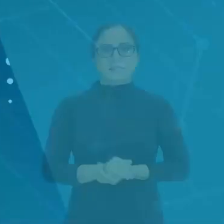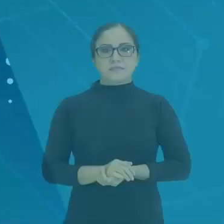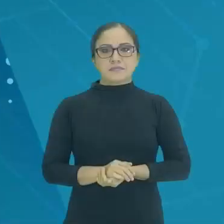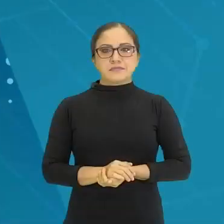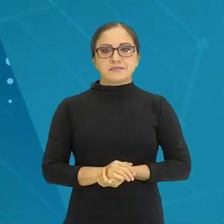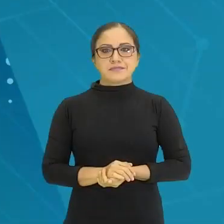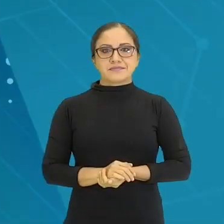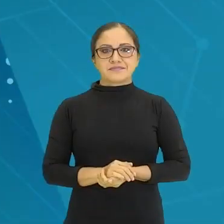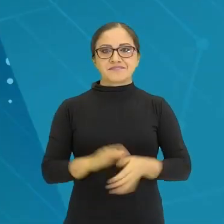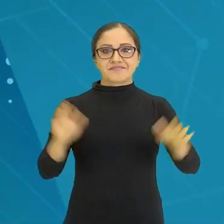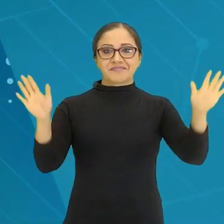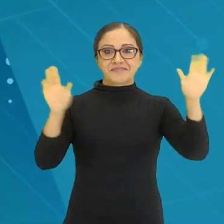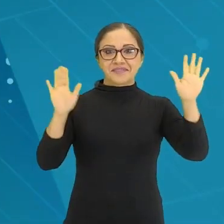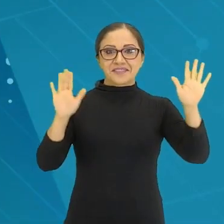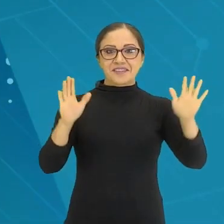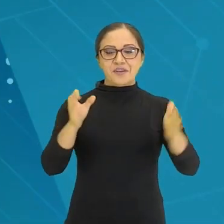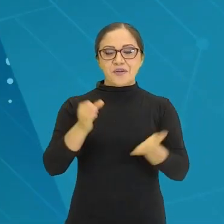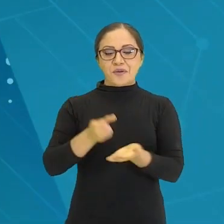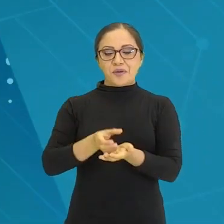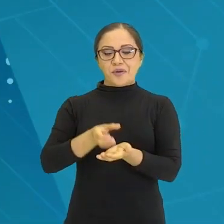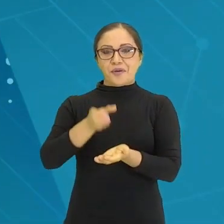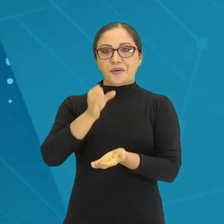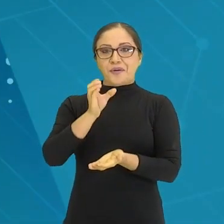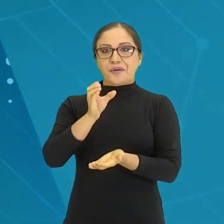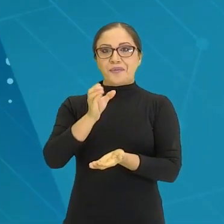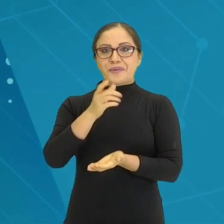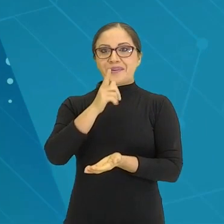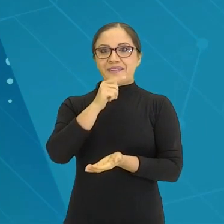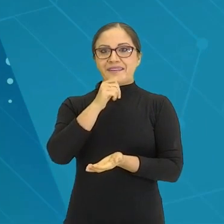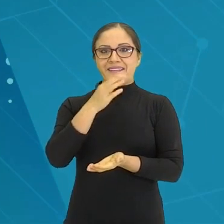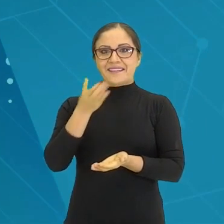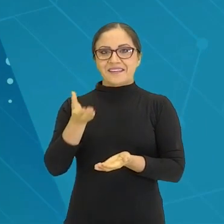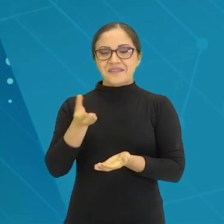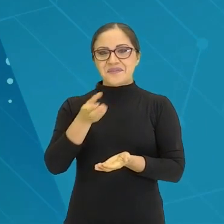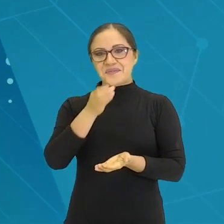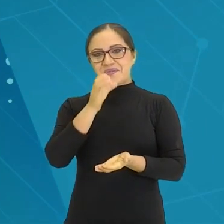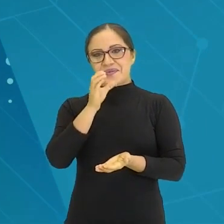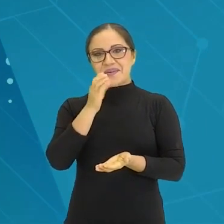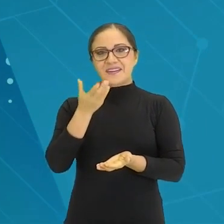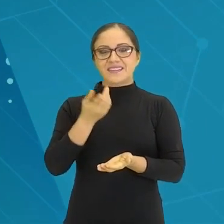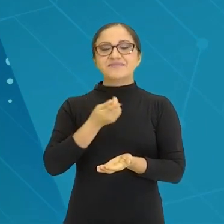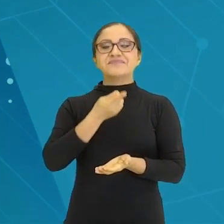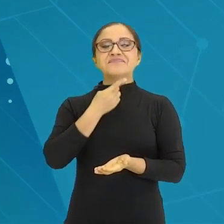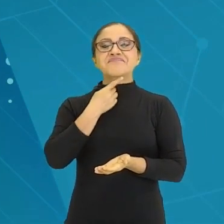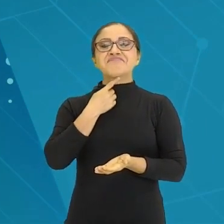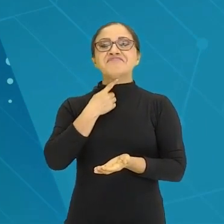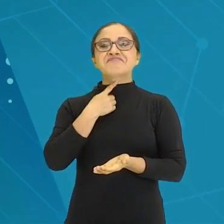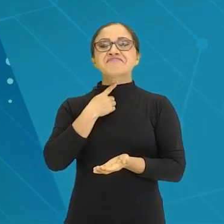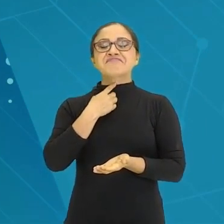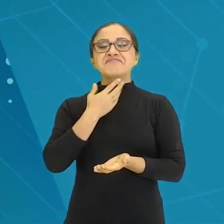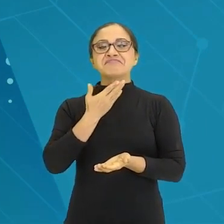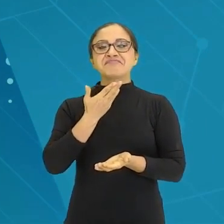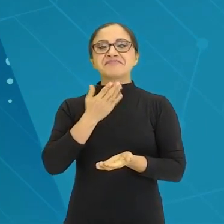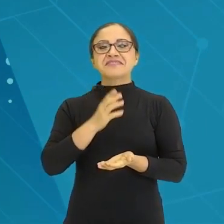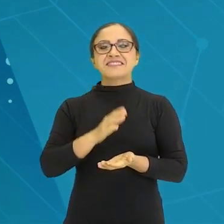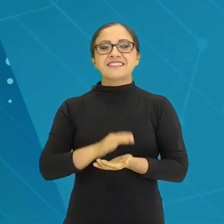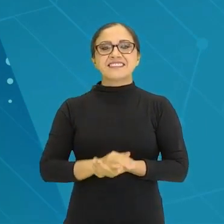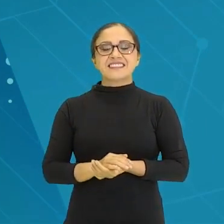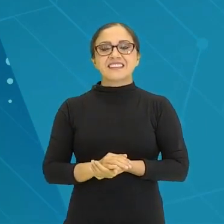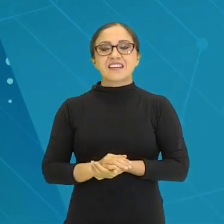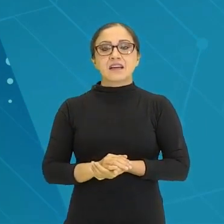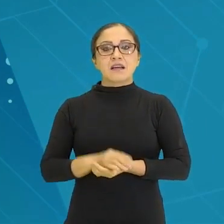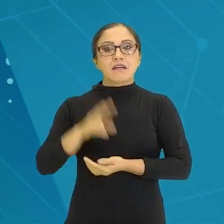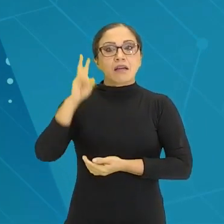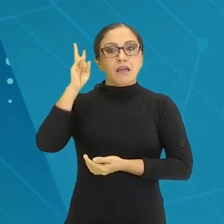Opa! Estamos aqui no terceiro módulo e eu tô com um copo com água aqui pra molhar a garganta, né? E